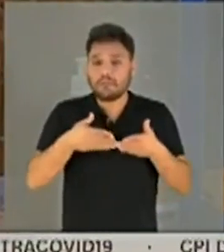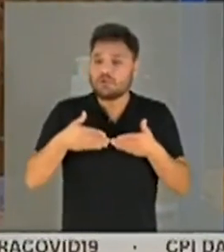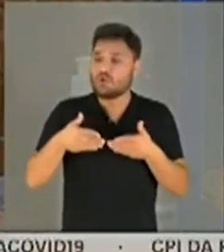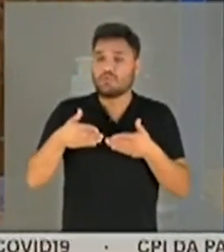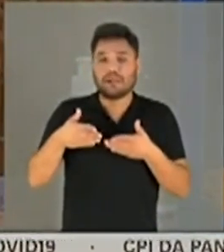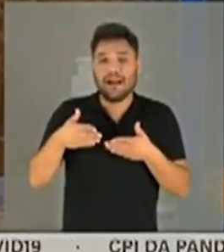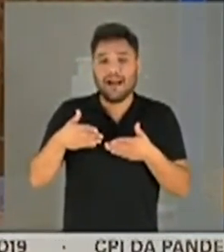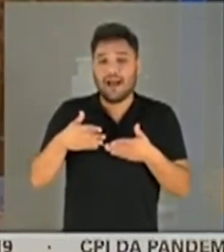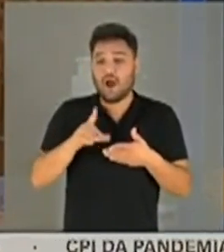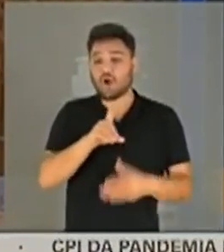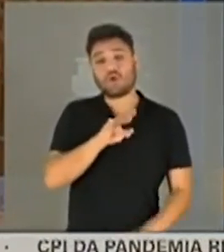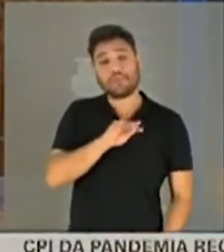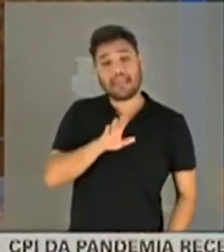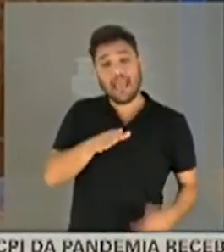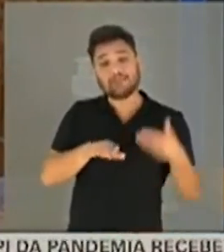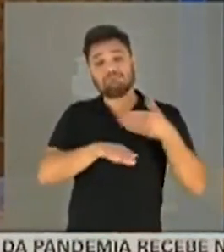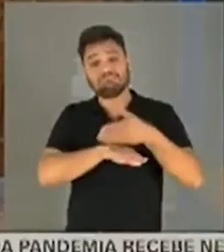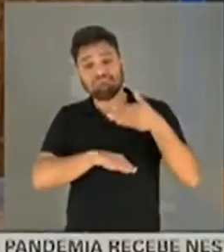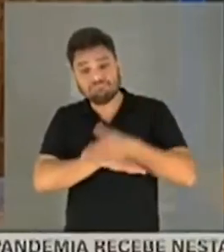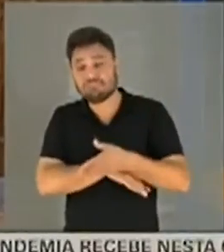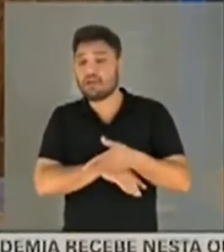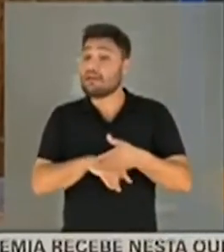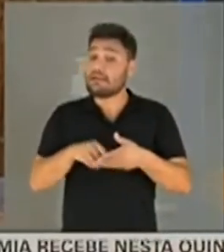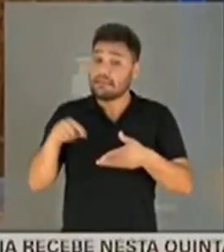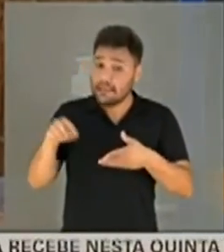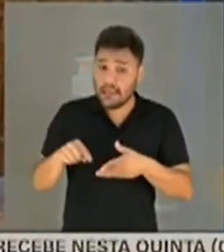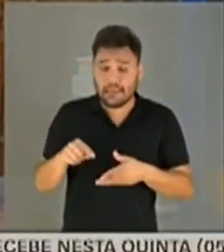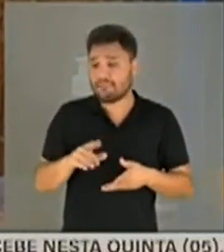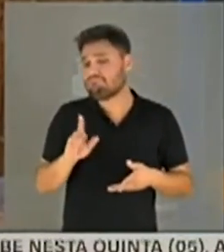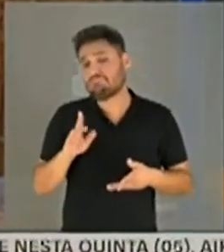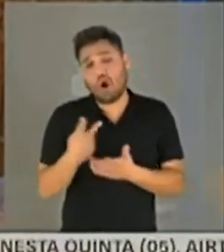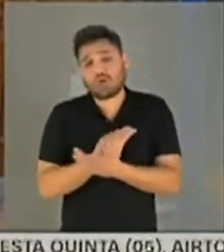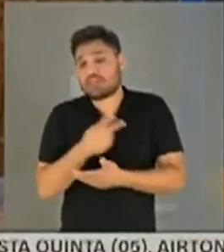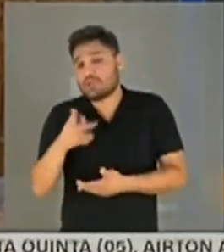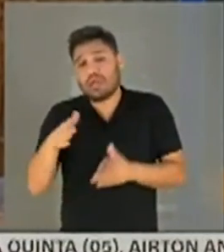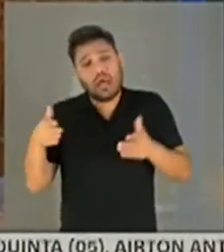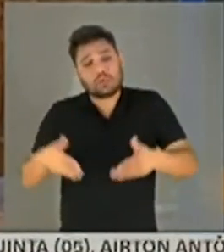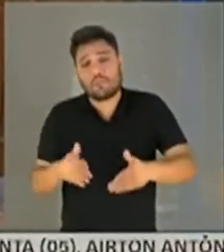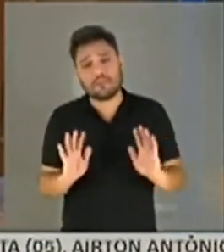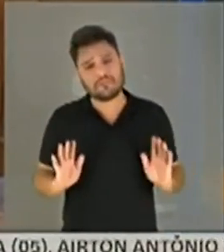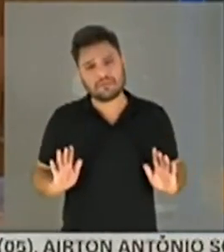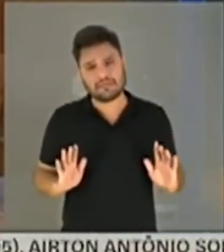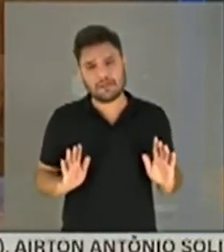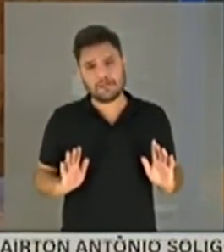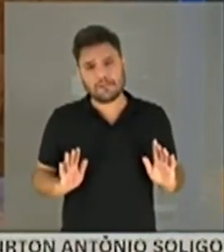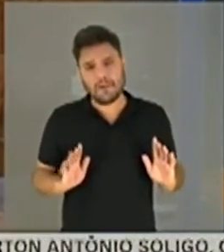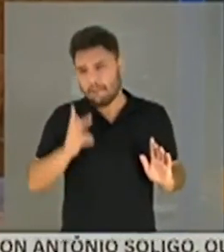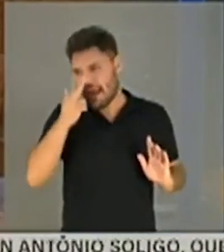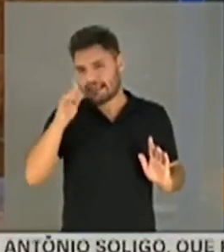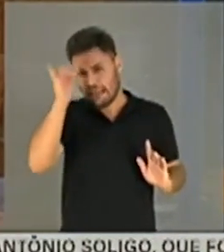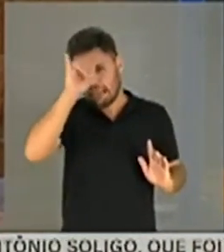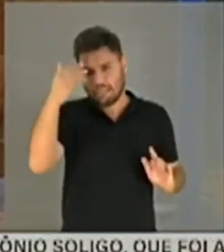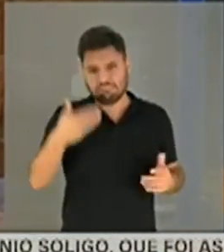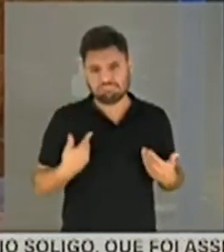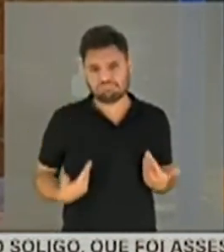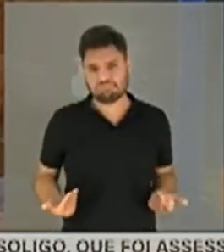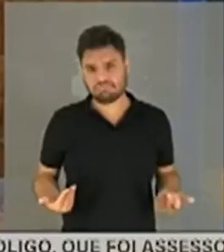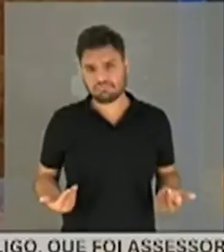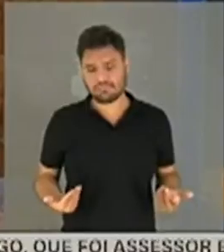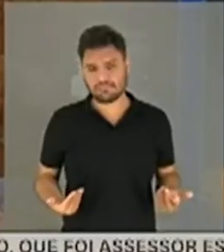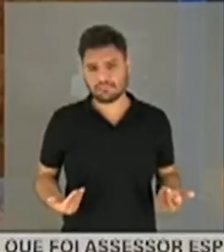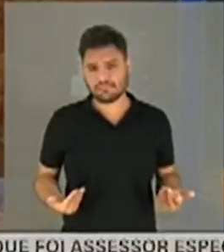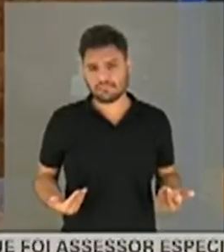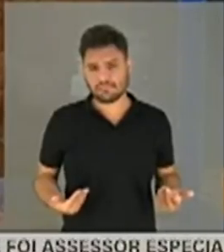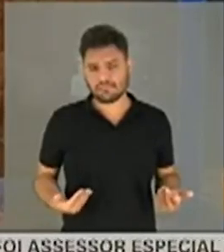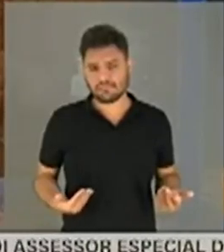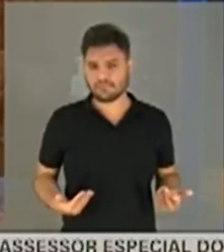portas para o Dominguete e daí para adiante nada acontece com sua participação. É zombar da inteligência das pessoas, é zombar.